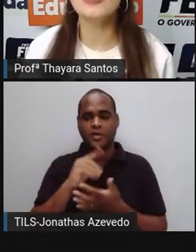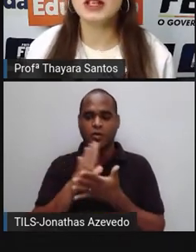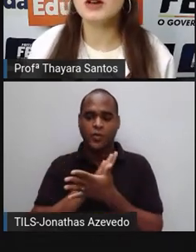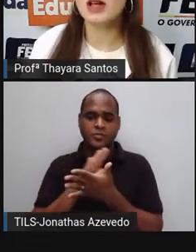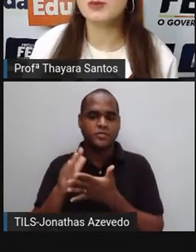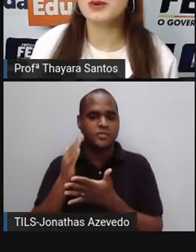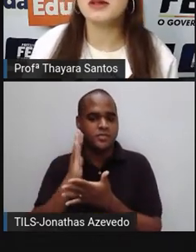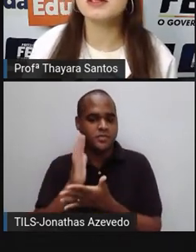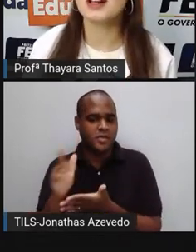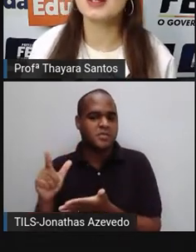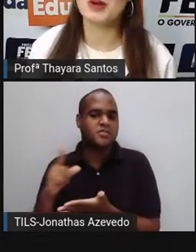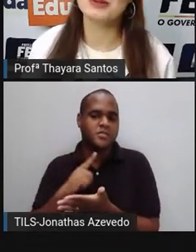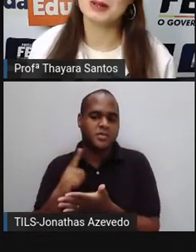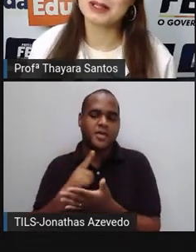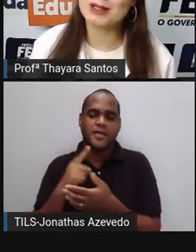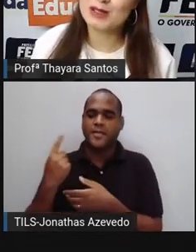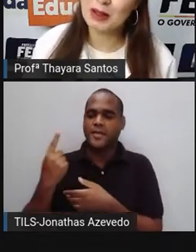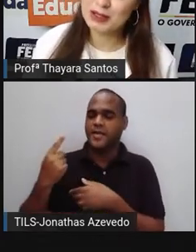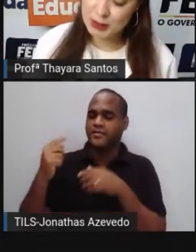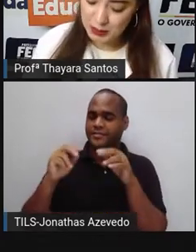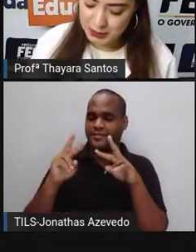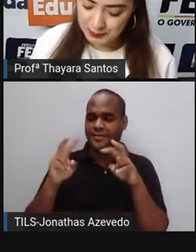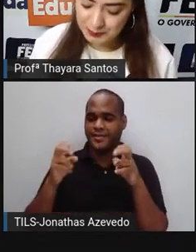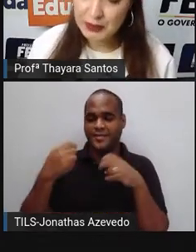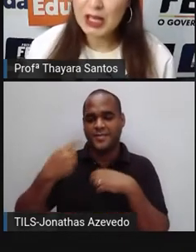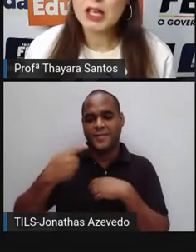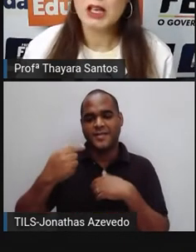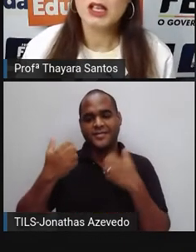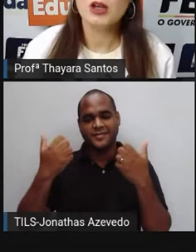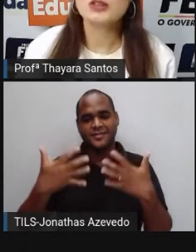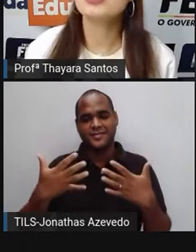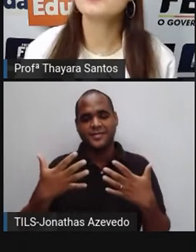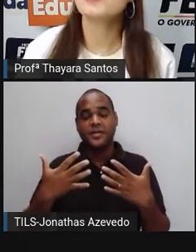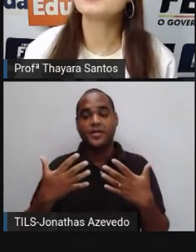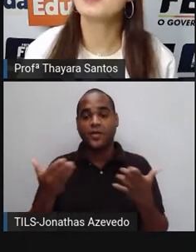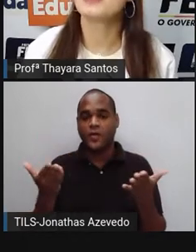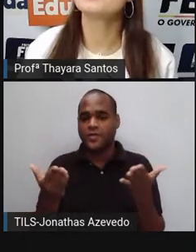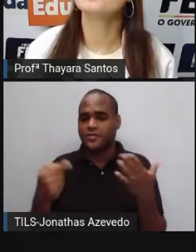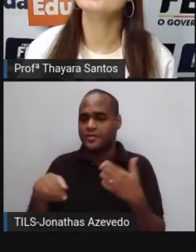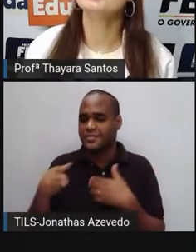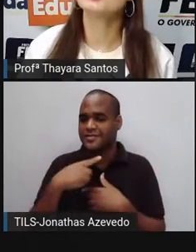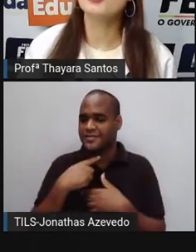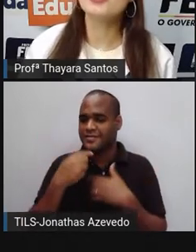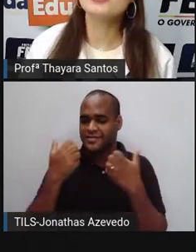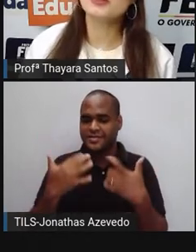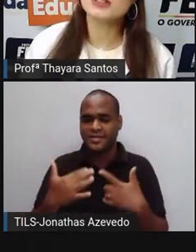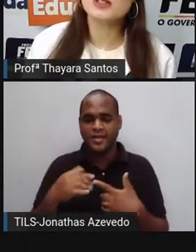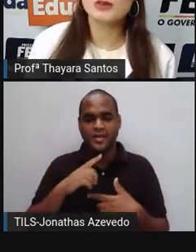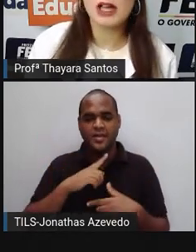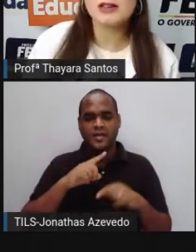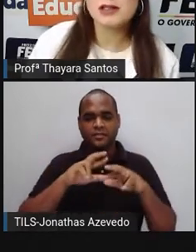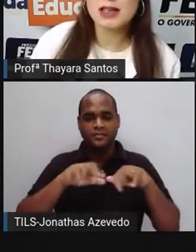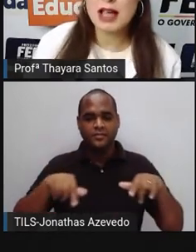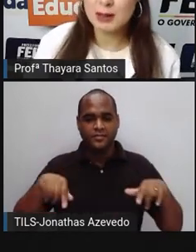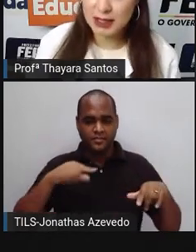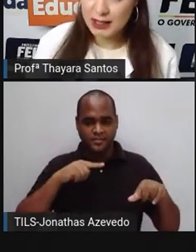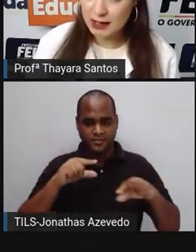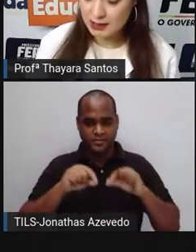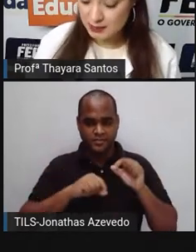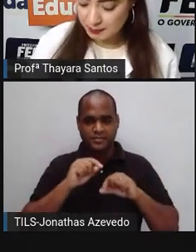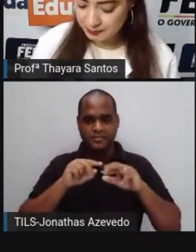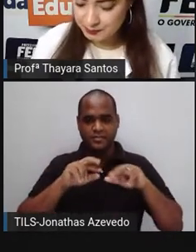já viram lá no primeiro slide, qual é tema da nossa aula de hoje. E hoje nós vamos falar sobre distúrbios nutricionais e